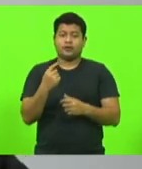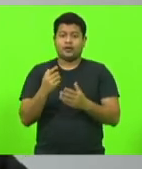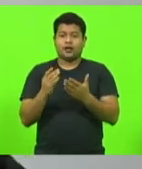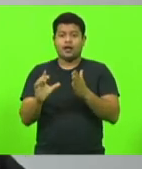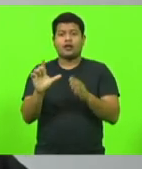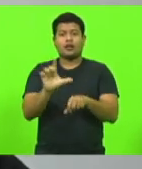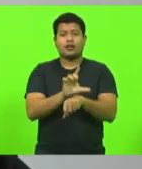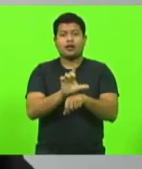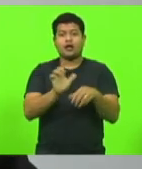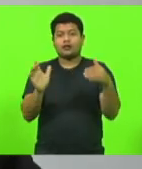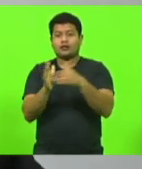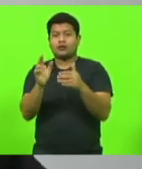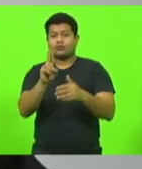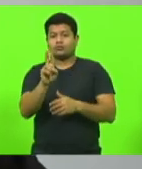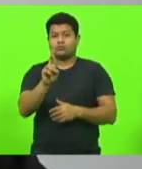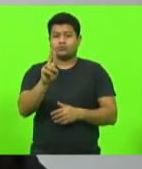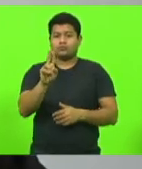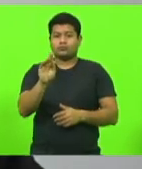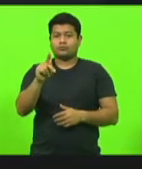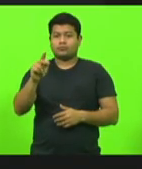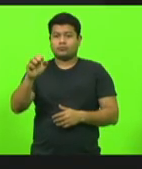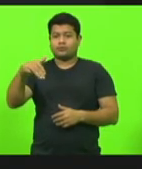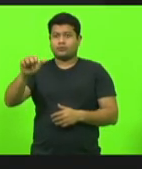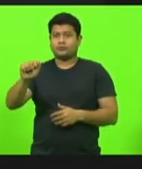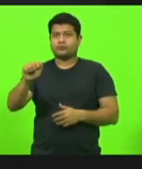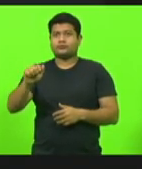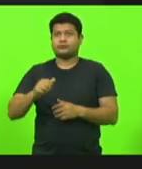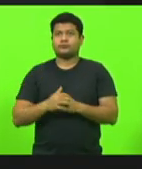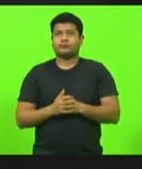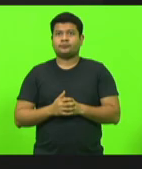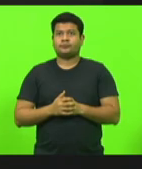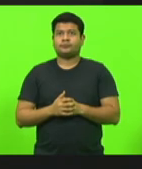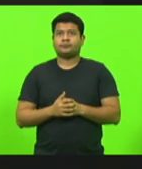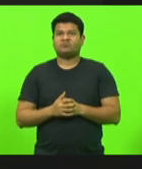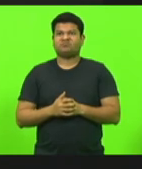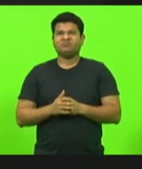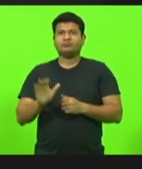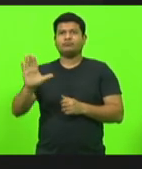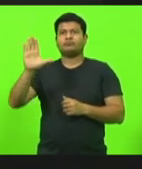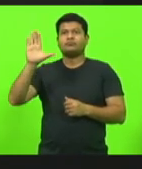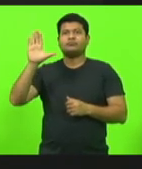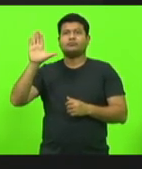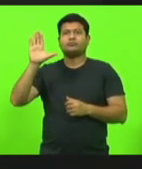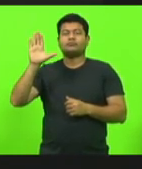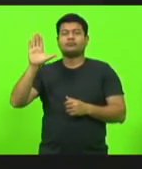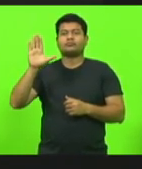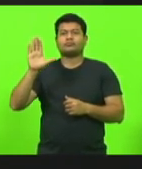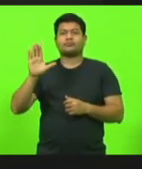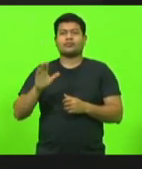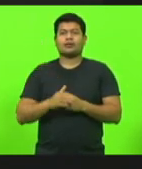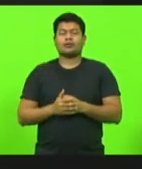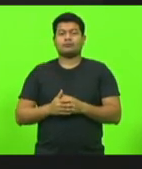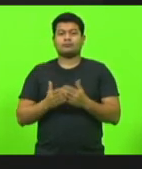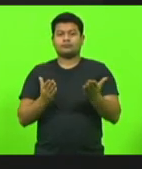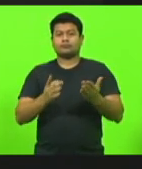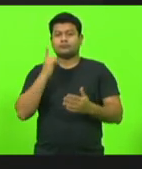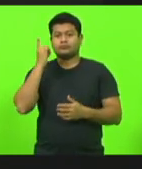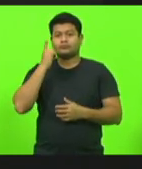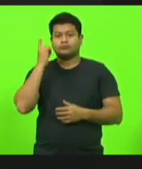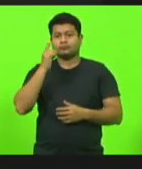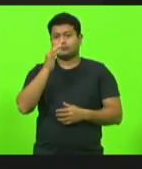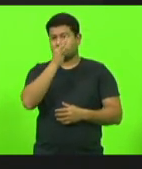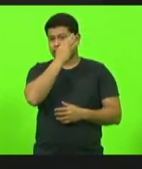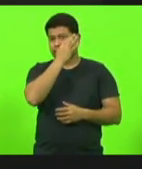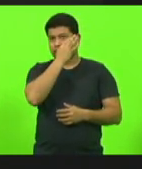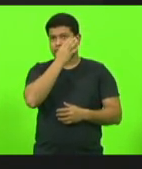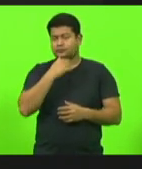horas do treinamento, mas não deu. deputado, eu podia fazer uma parte ou se o presidente me conceder um tempo depois? Deputado Frigo, o Márcio está pedindo